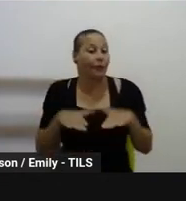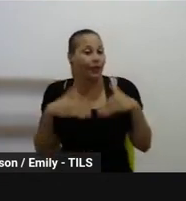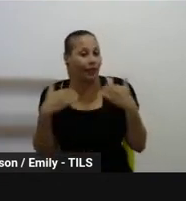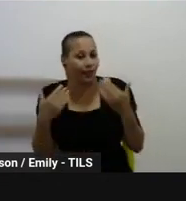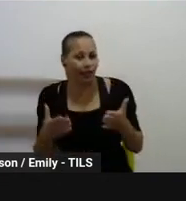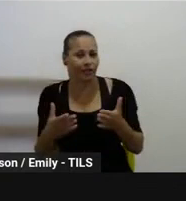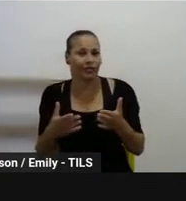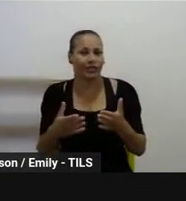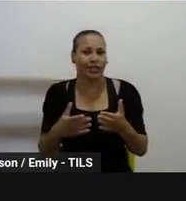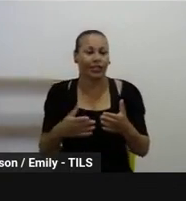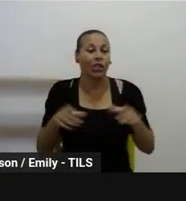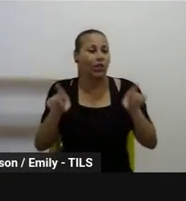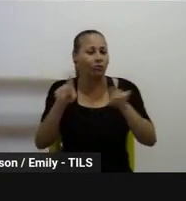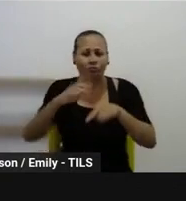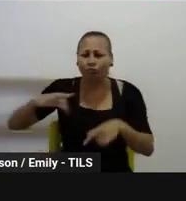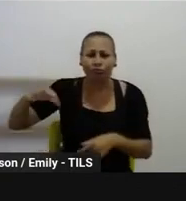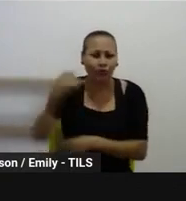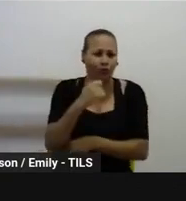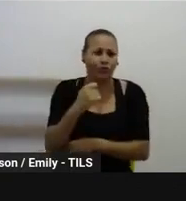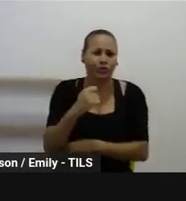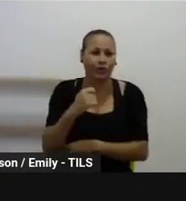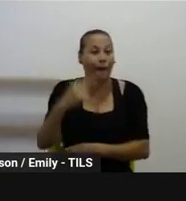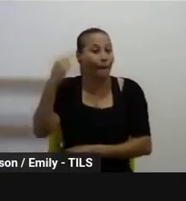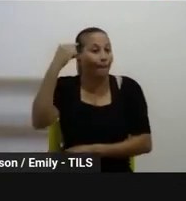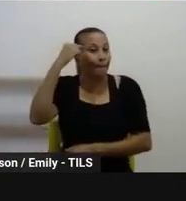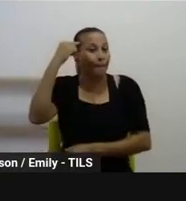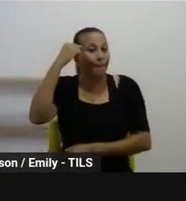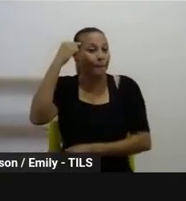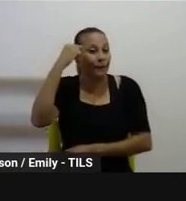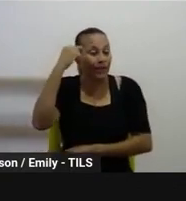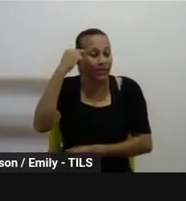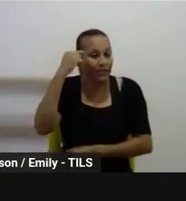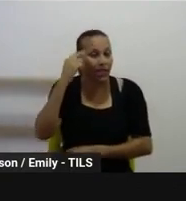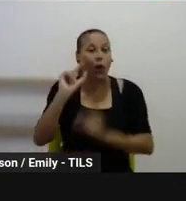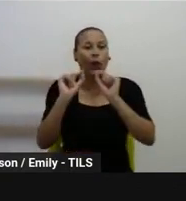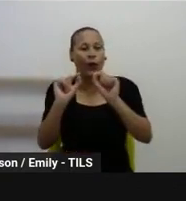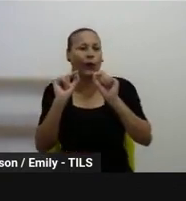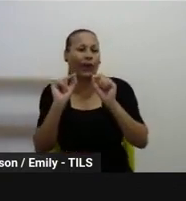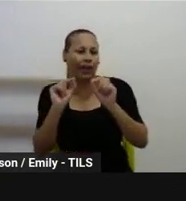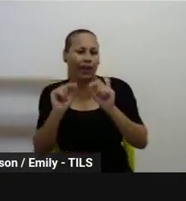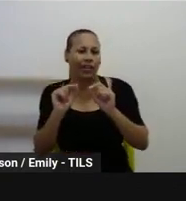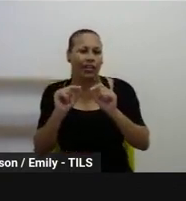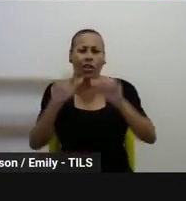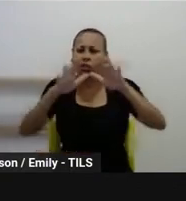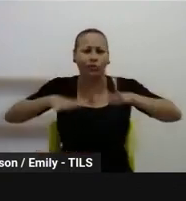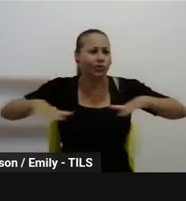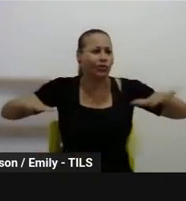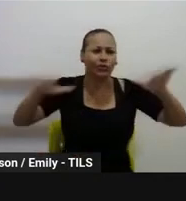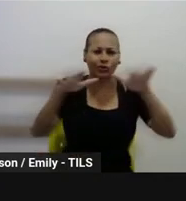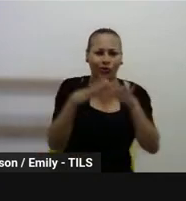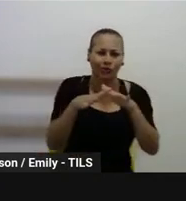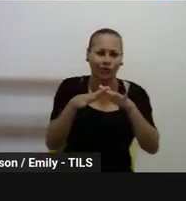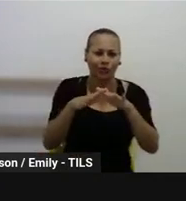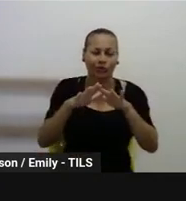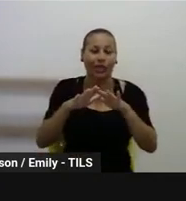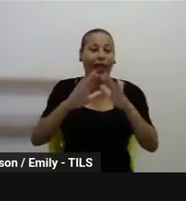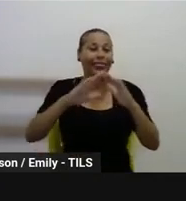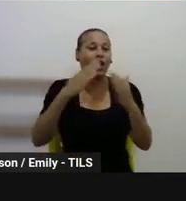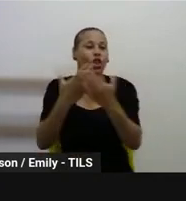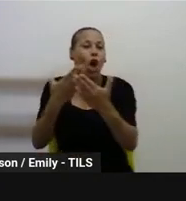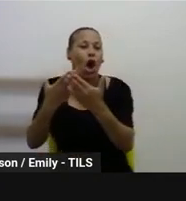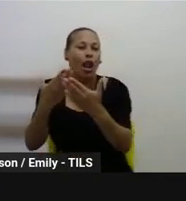o pluralismo de ideias, a valorização da experiência extraescolar e a